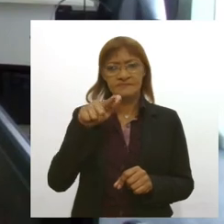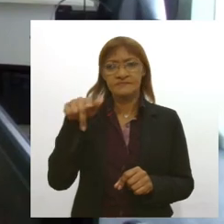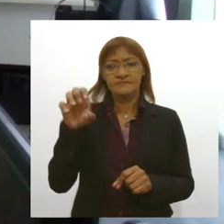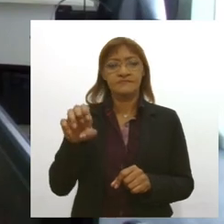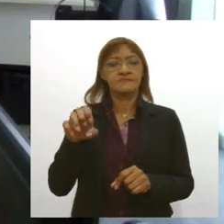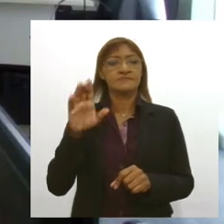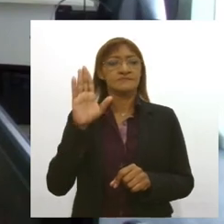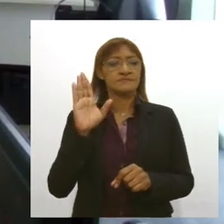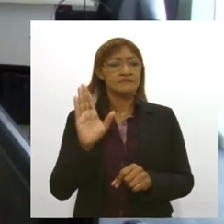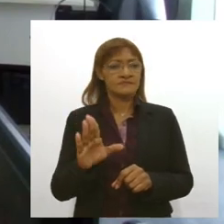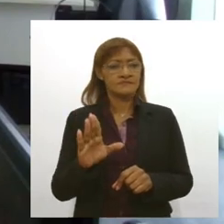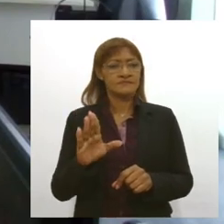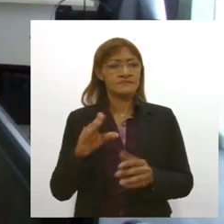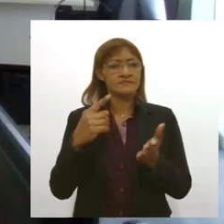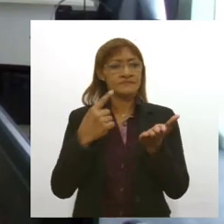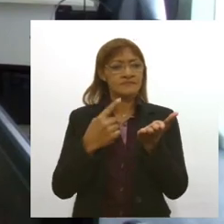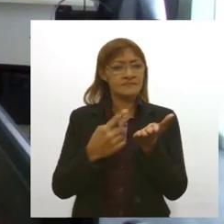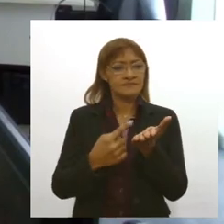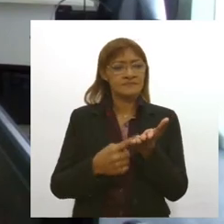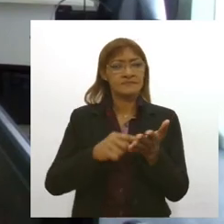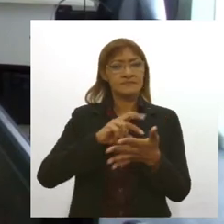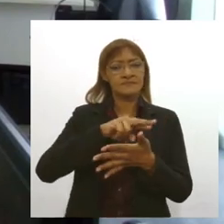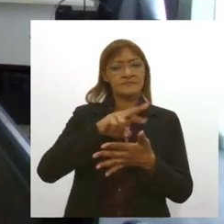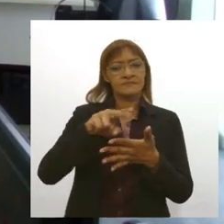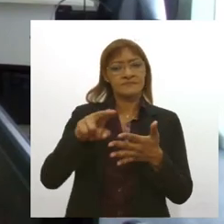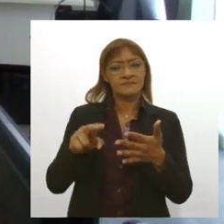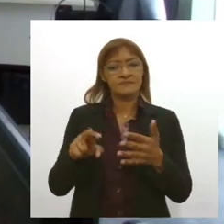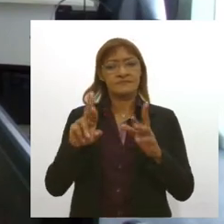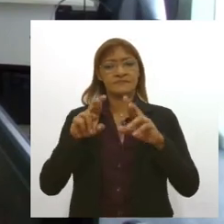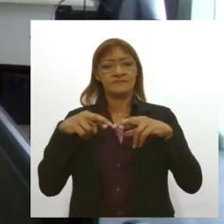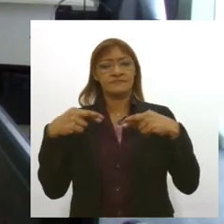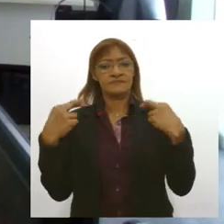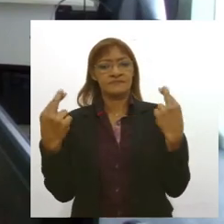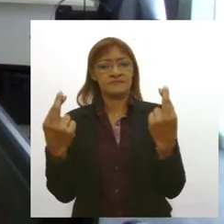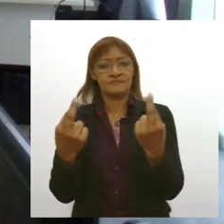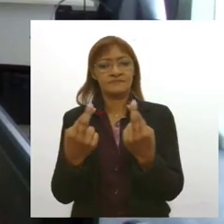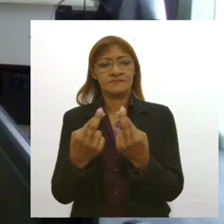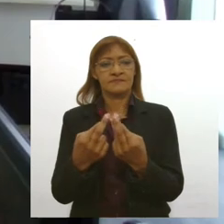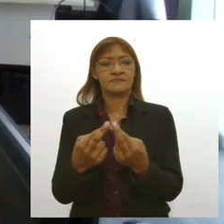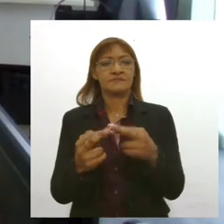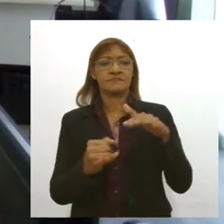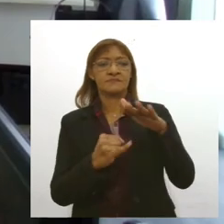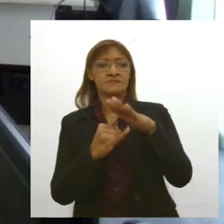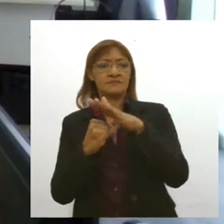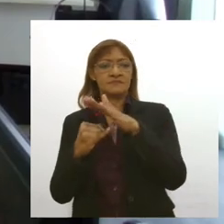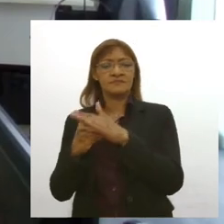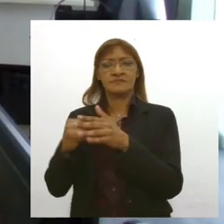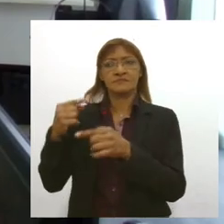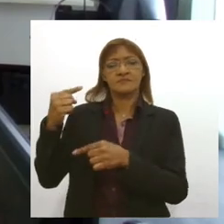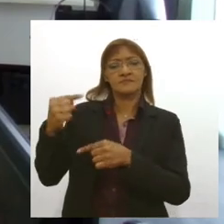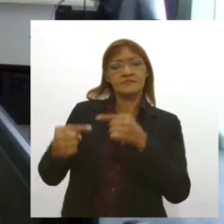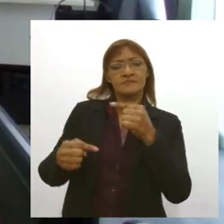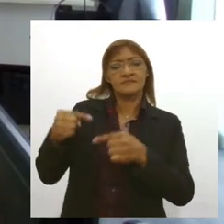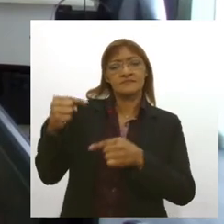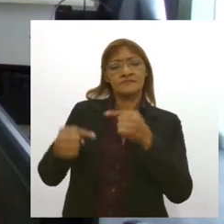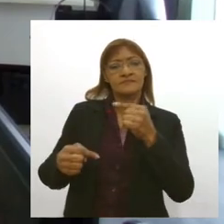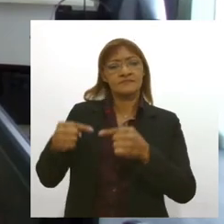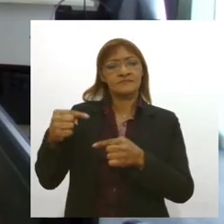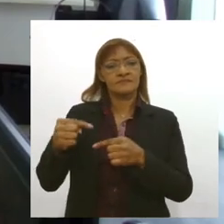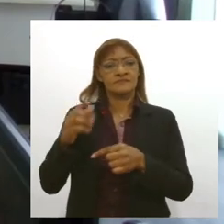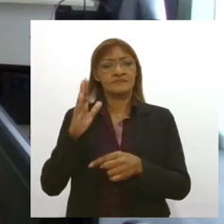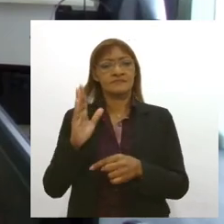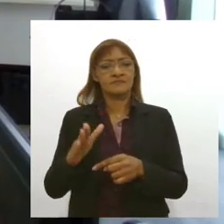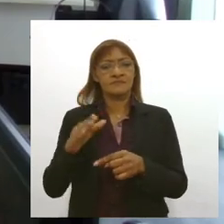deputada tem participado de diversas reuniões com órgãos e instituições para debater o processo de imunização